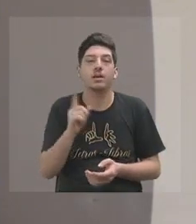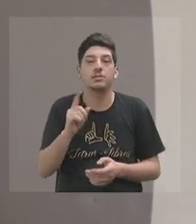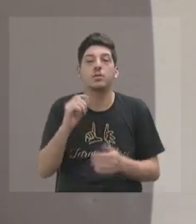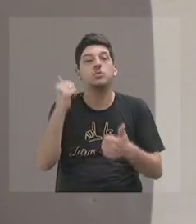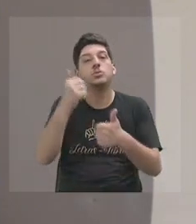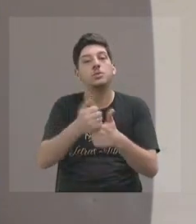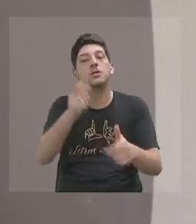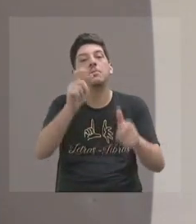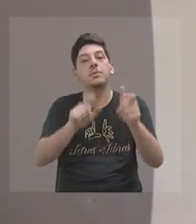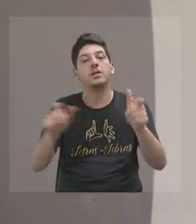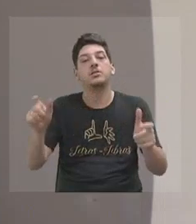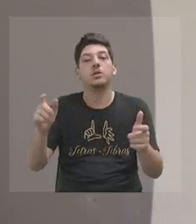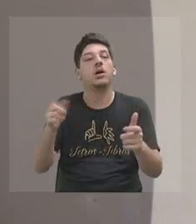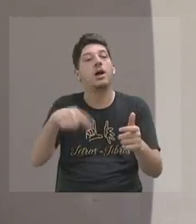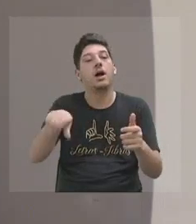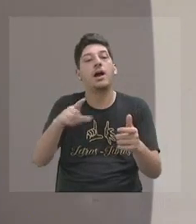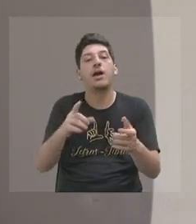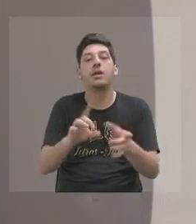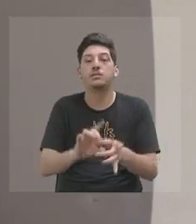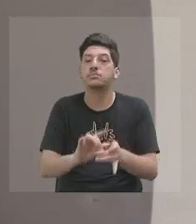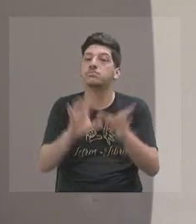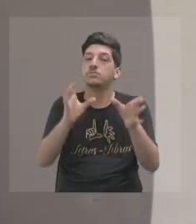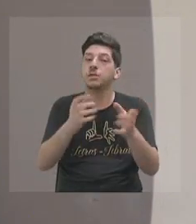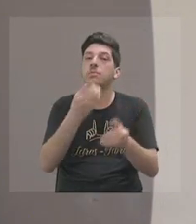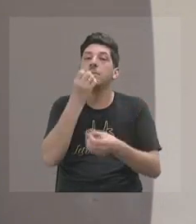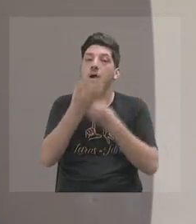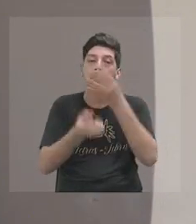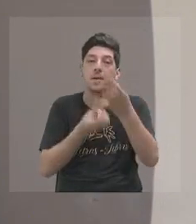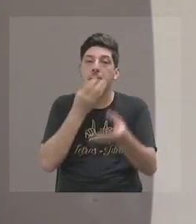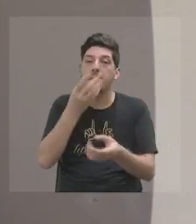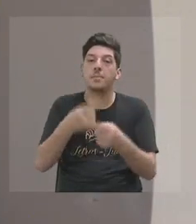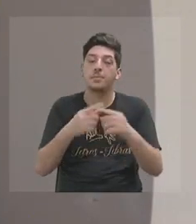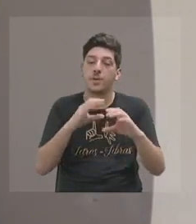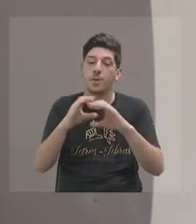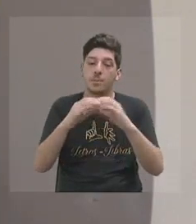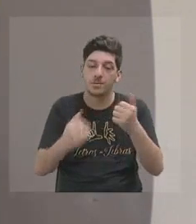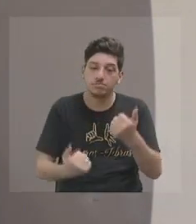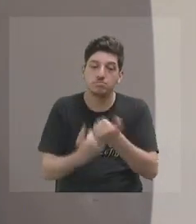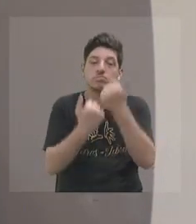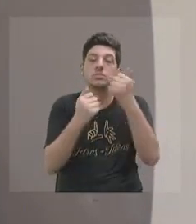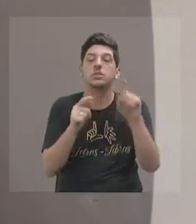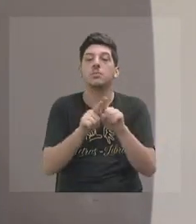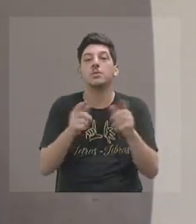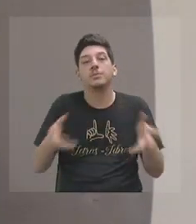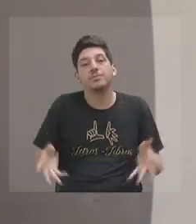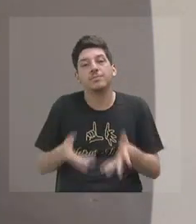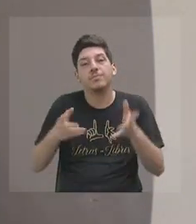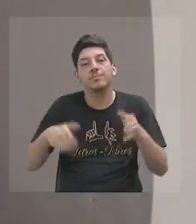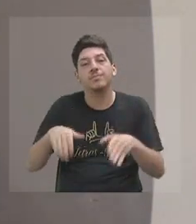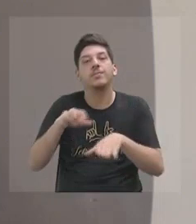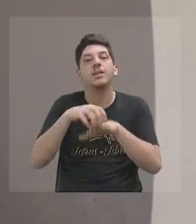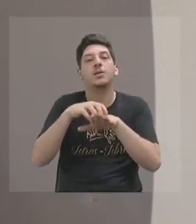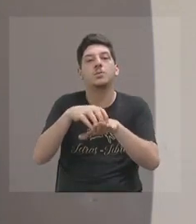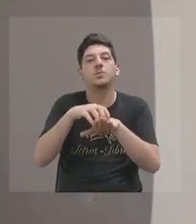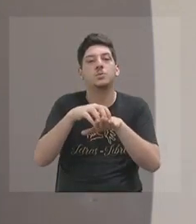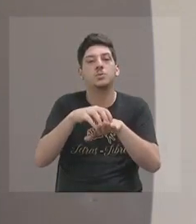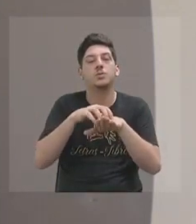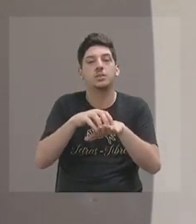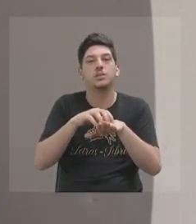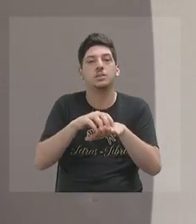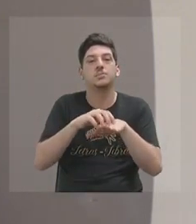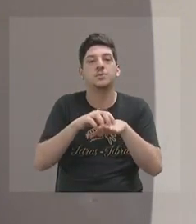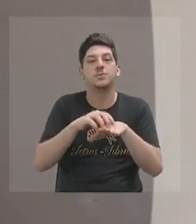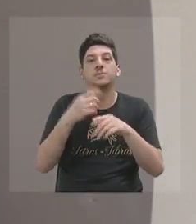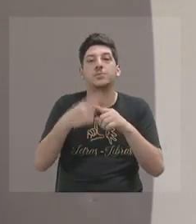autenticidade para a comunicação, para dar legitimidade e que a gente estimule mais o turismo, inclusive